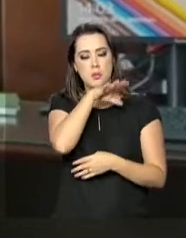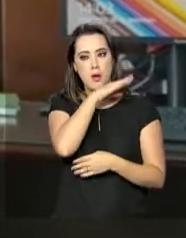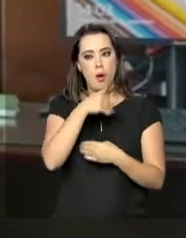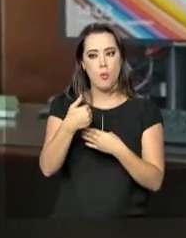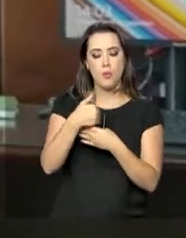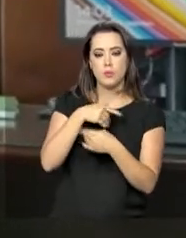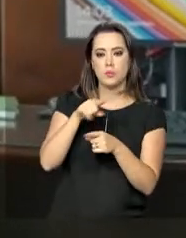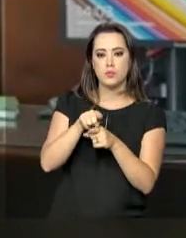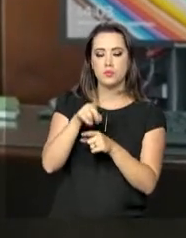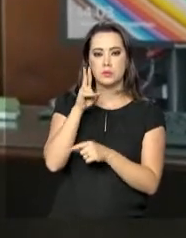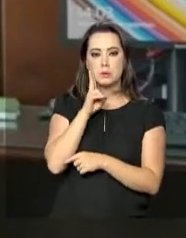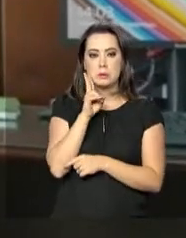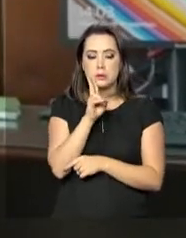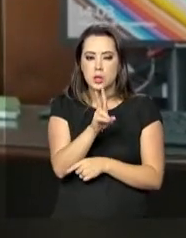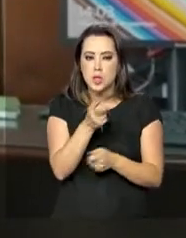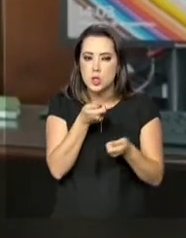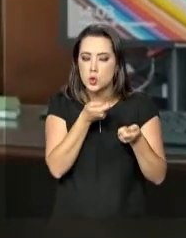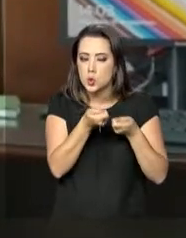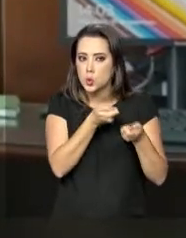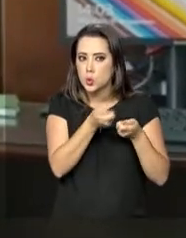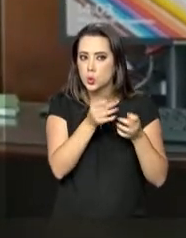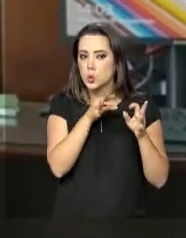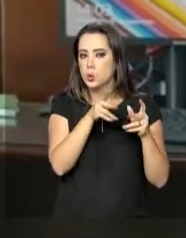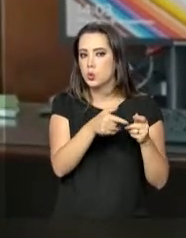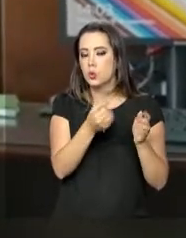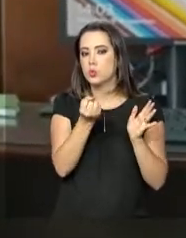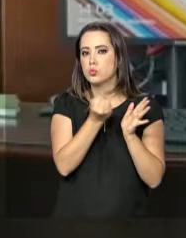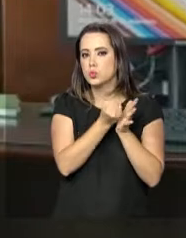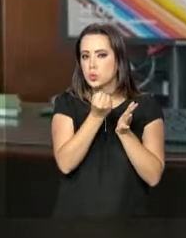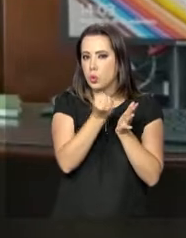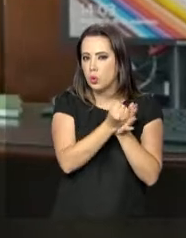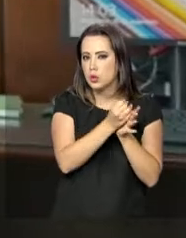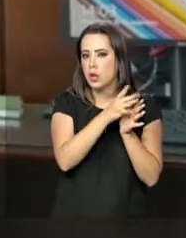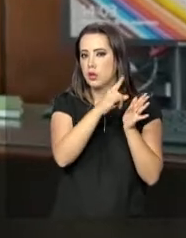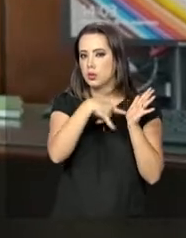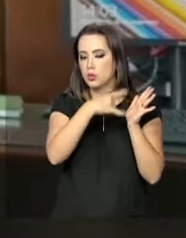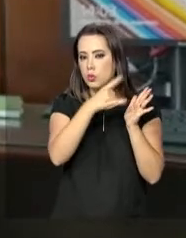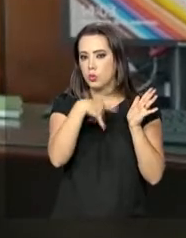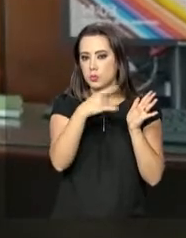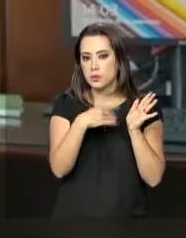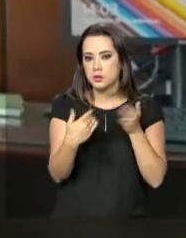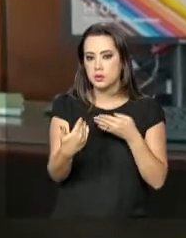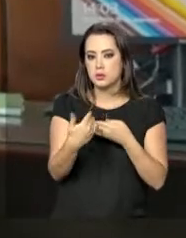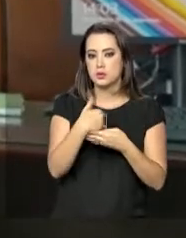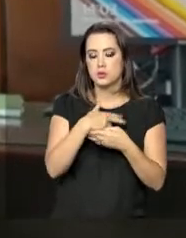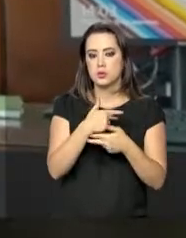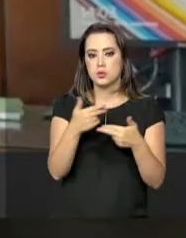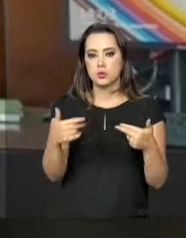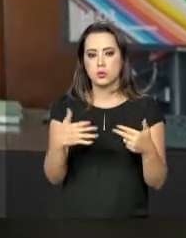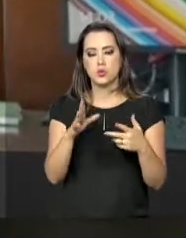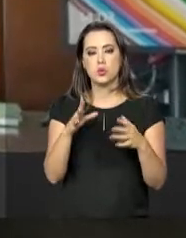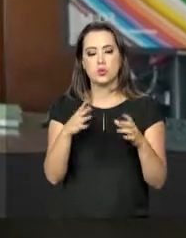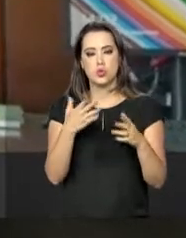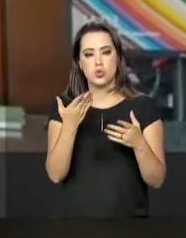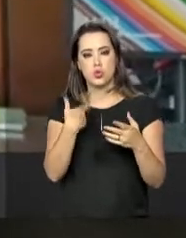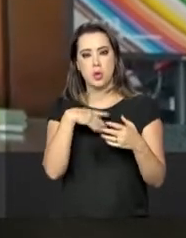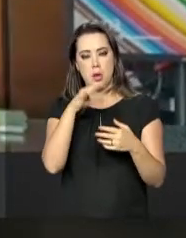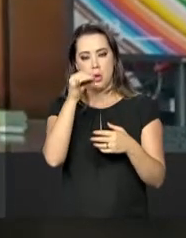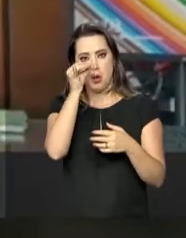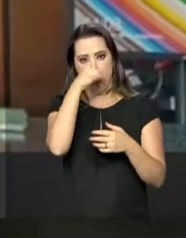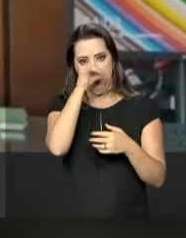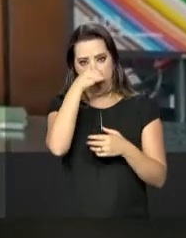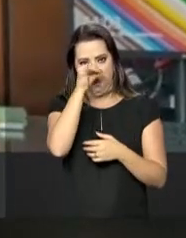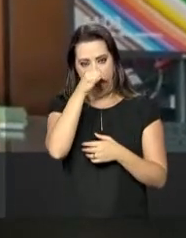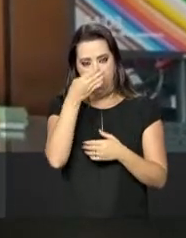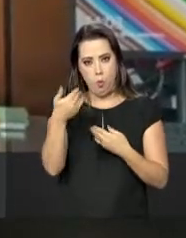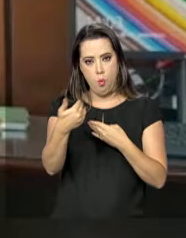ele olhe com todo o cuidado os certificados de importação de partes de suínos, como tripas e outras coisas